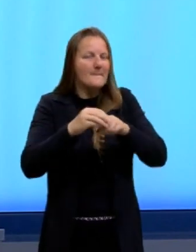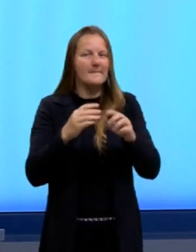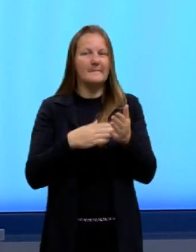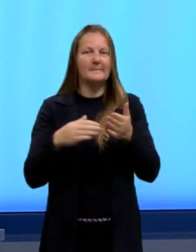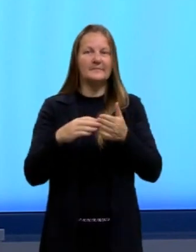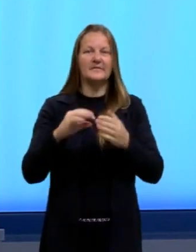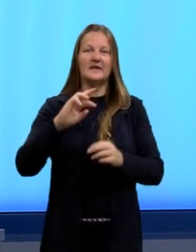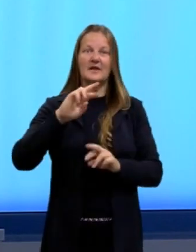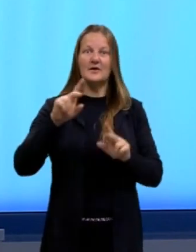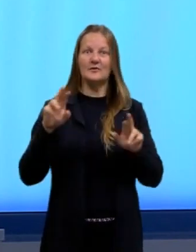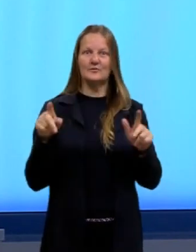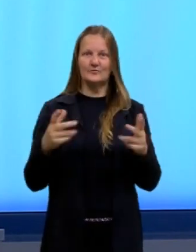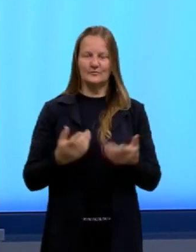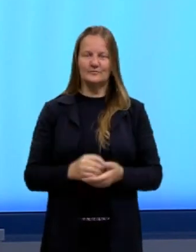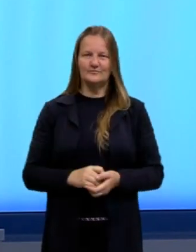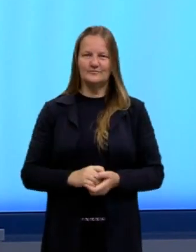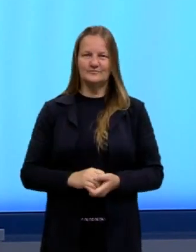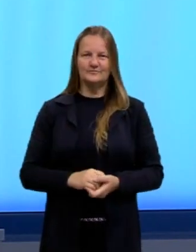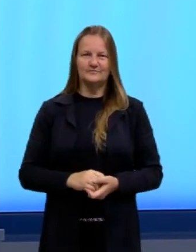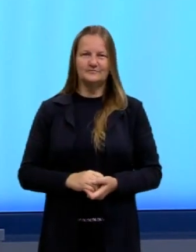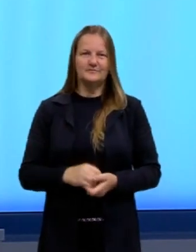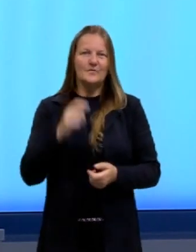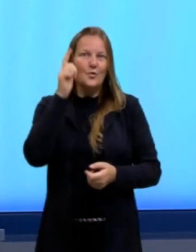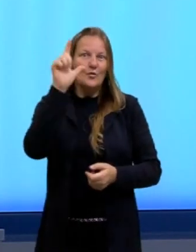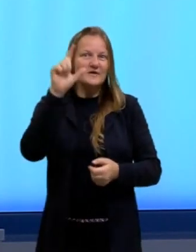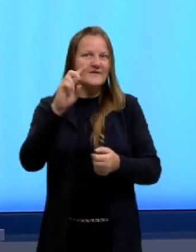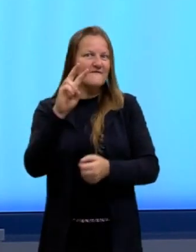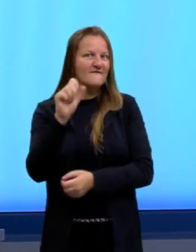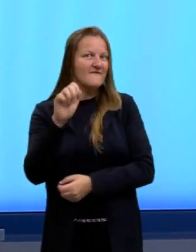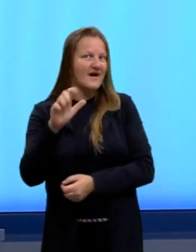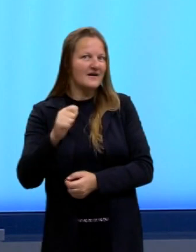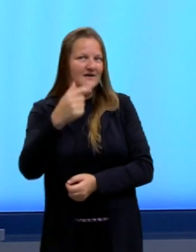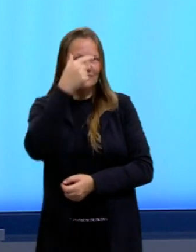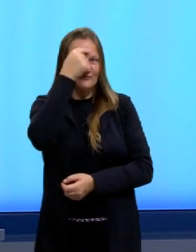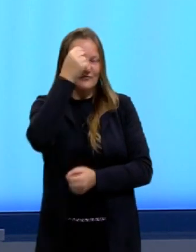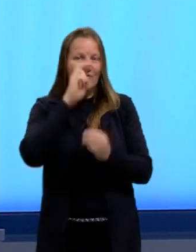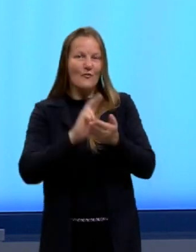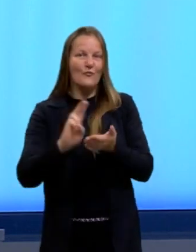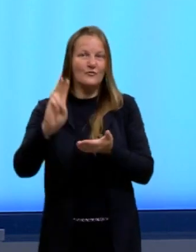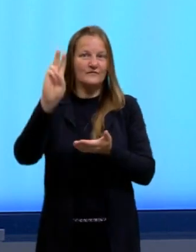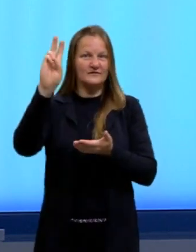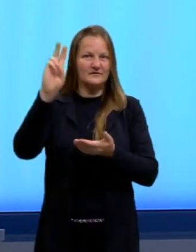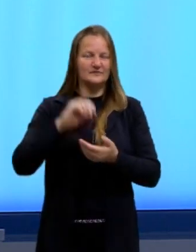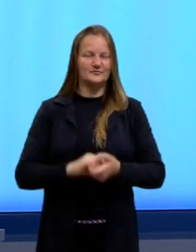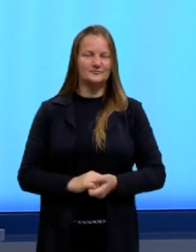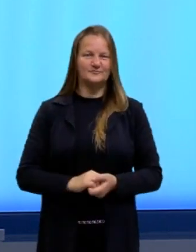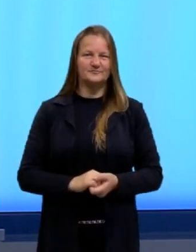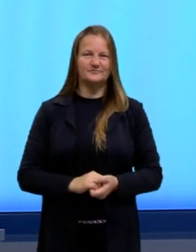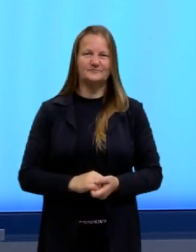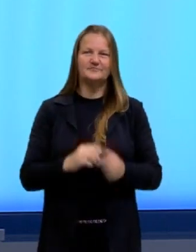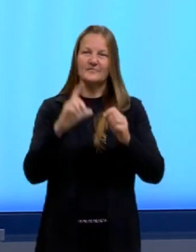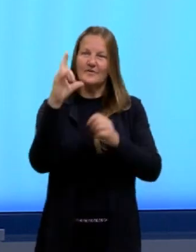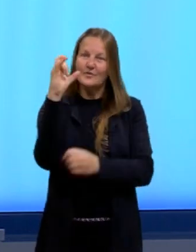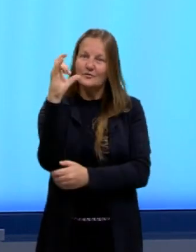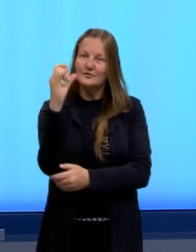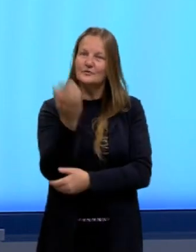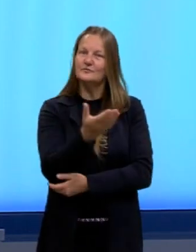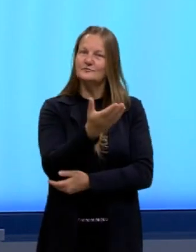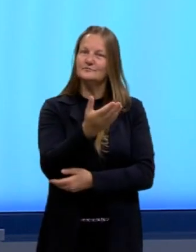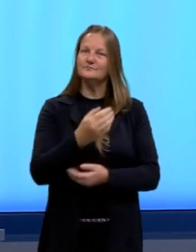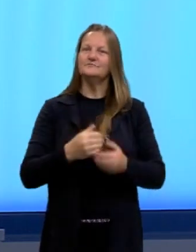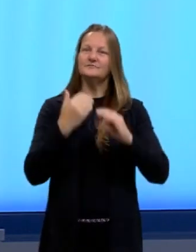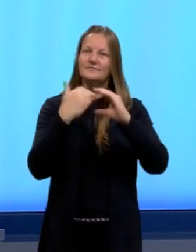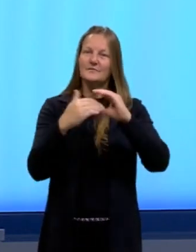questões e conseguir a tua vaga aí na universidade, tá? Agulizado, tá aí então meu Instagram, tá aí também meu